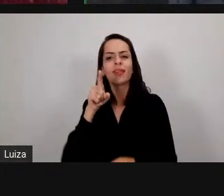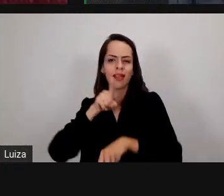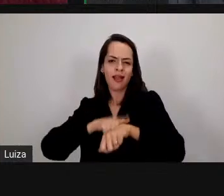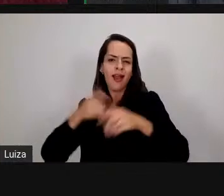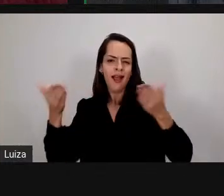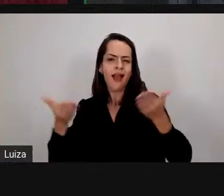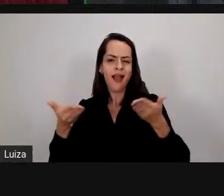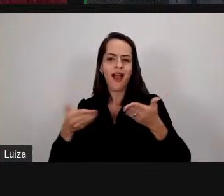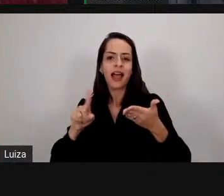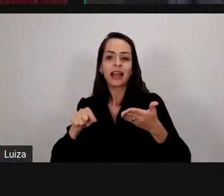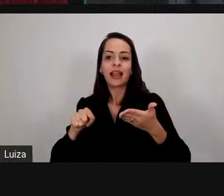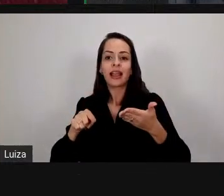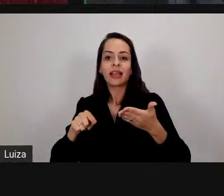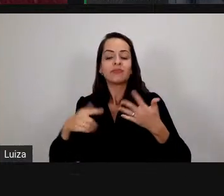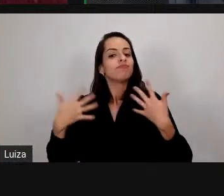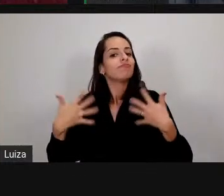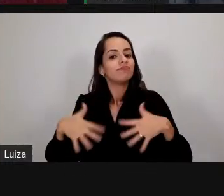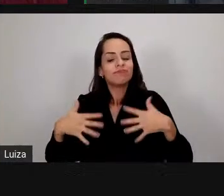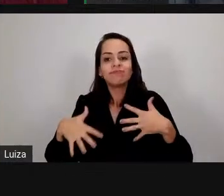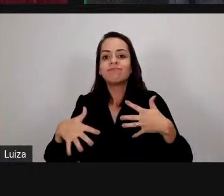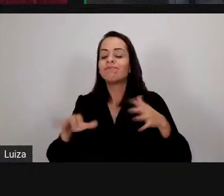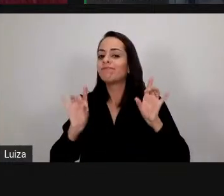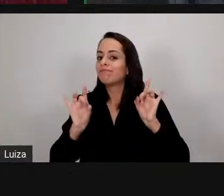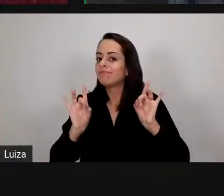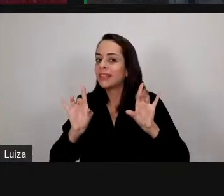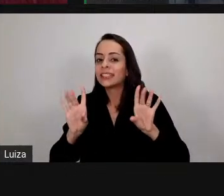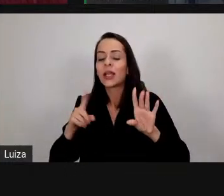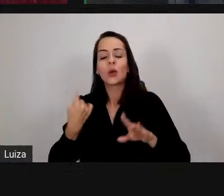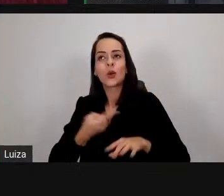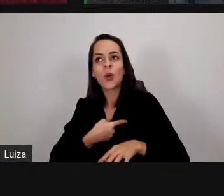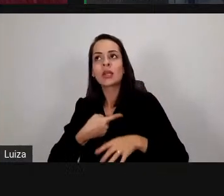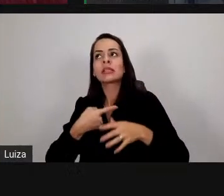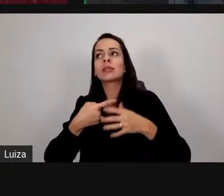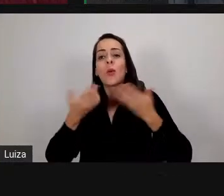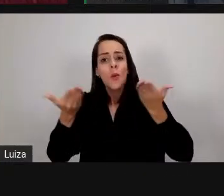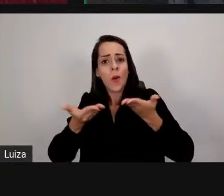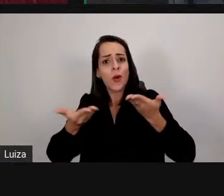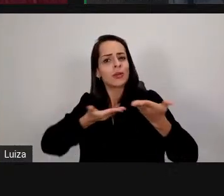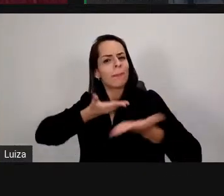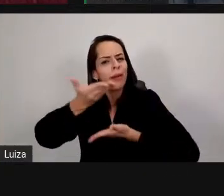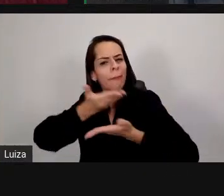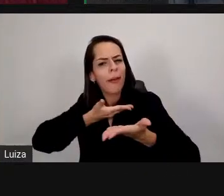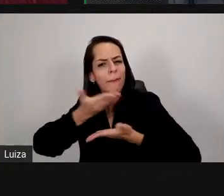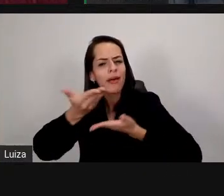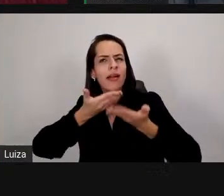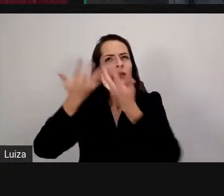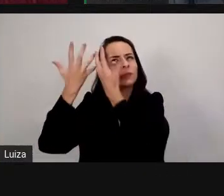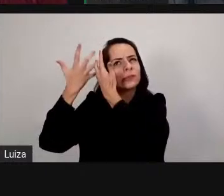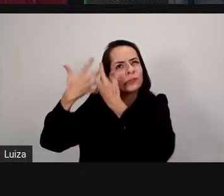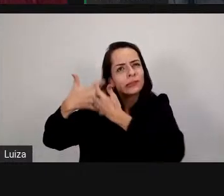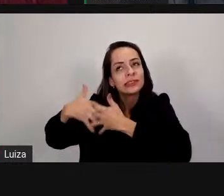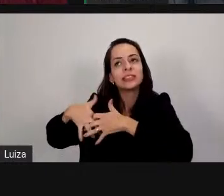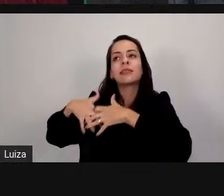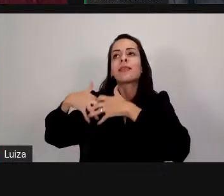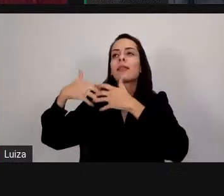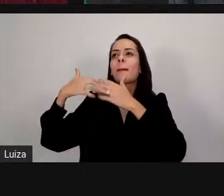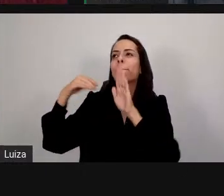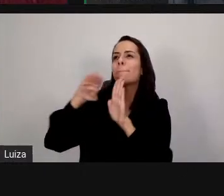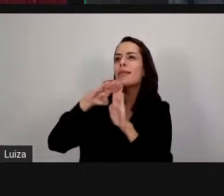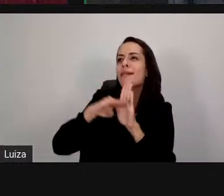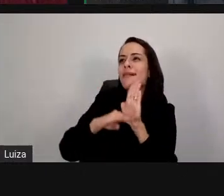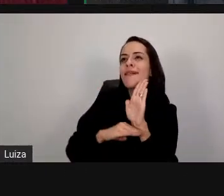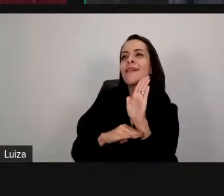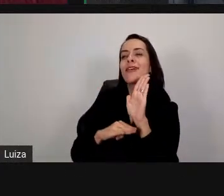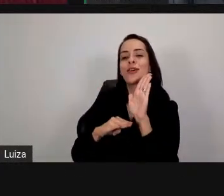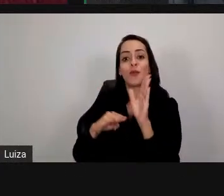lançamento de curso que foi pensado que foi refletido que foi é tão sonhado pelo instituto e feito